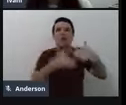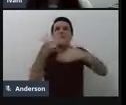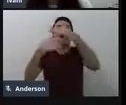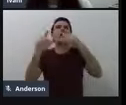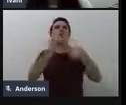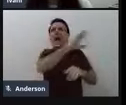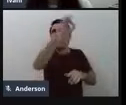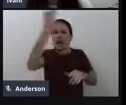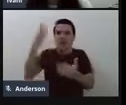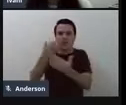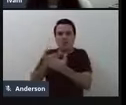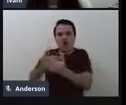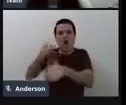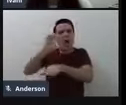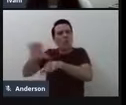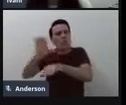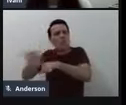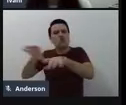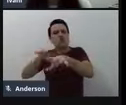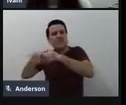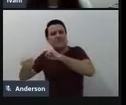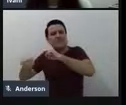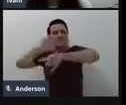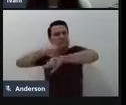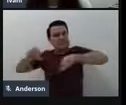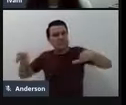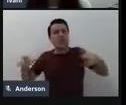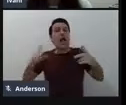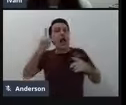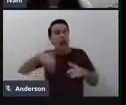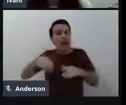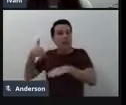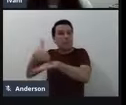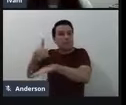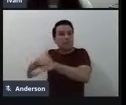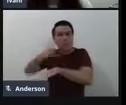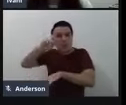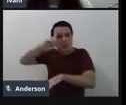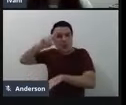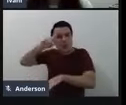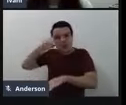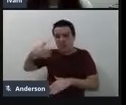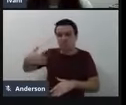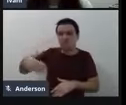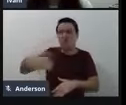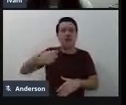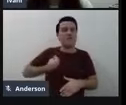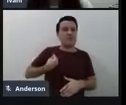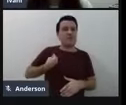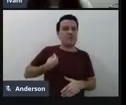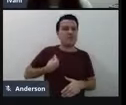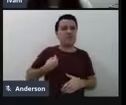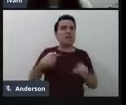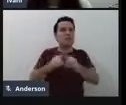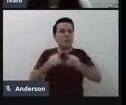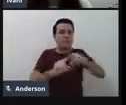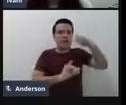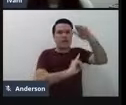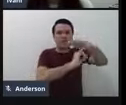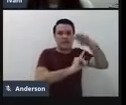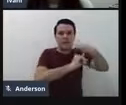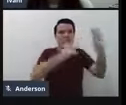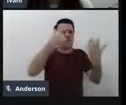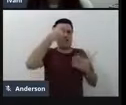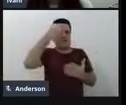porque faz parte do nosso dia a dia, da nossa vida de professores, no caso das instituições federais, faz parte da vida